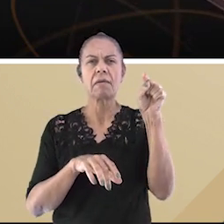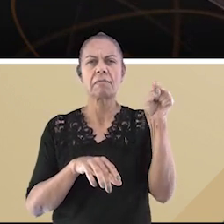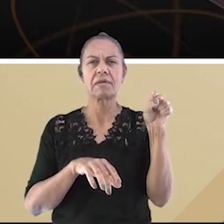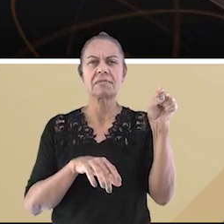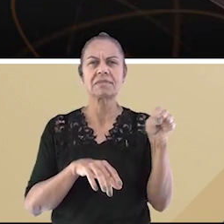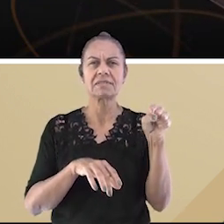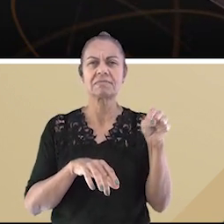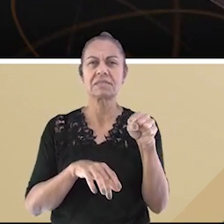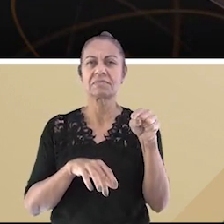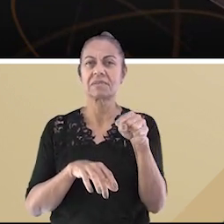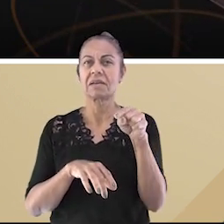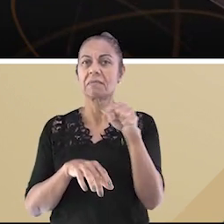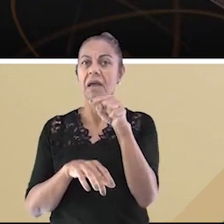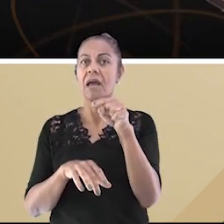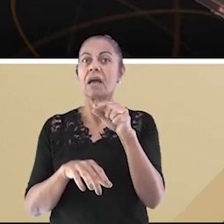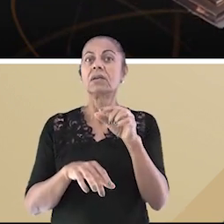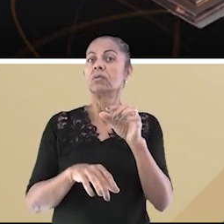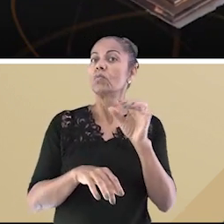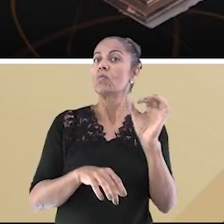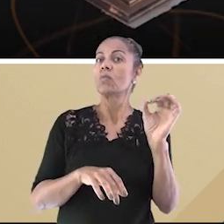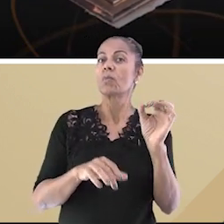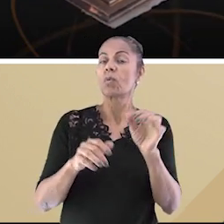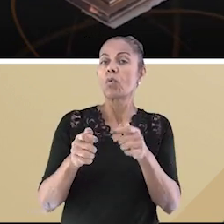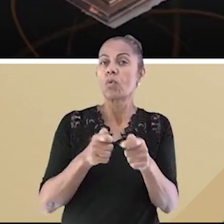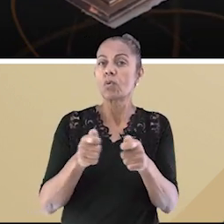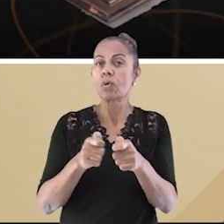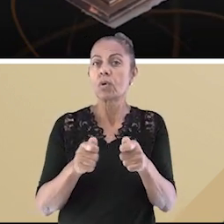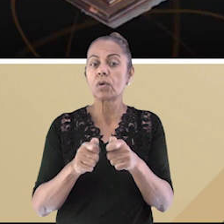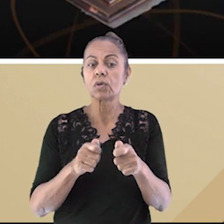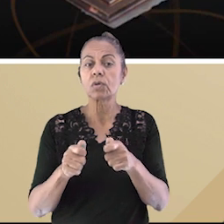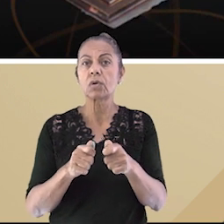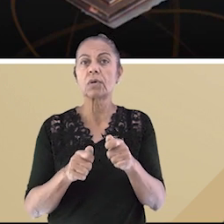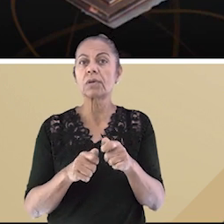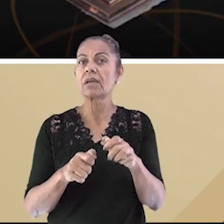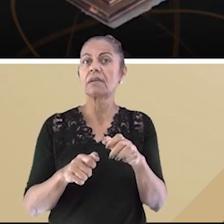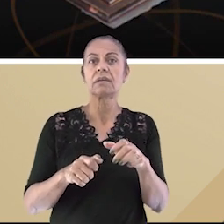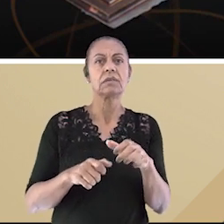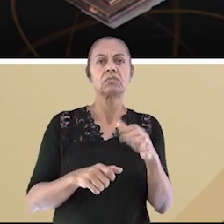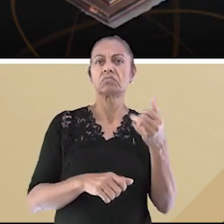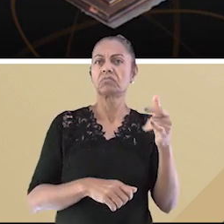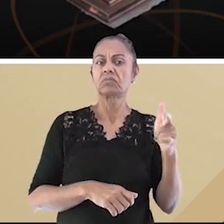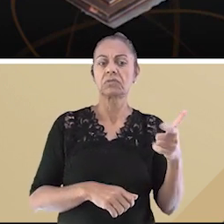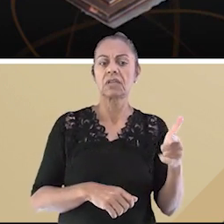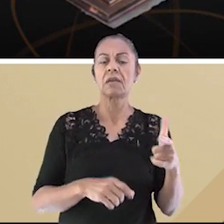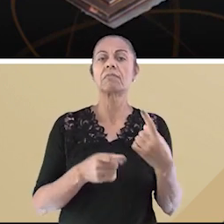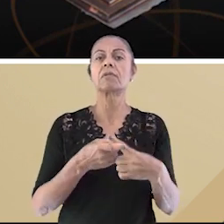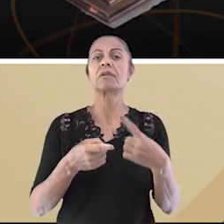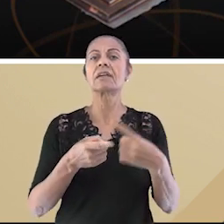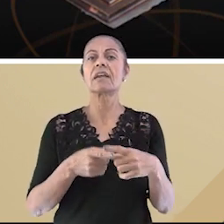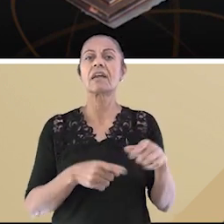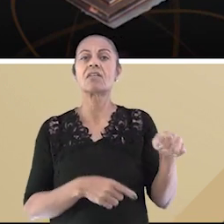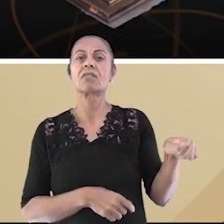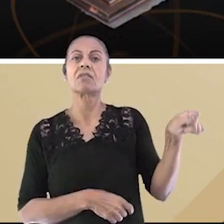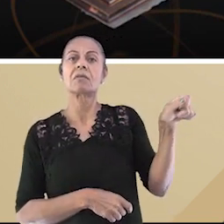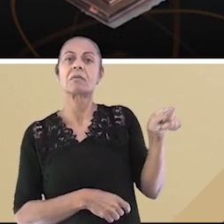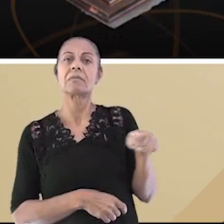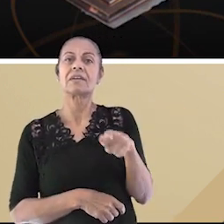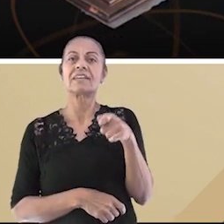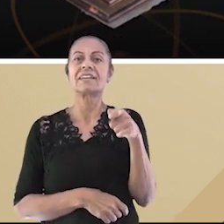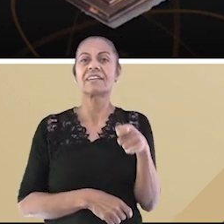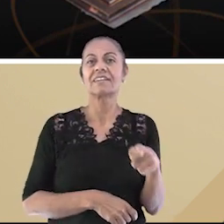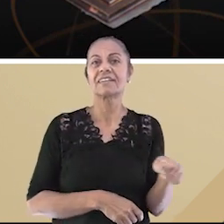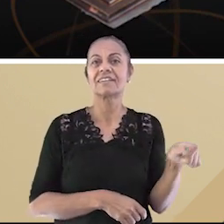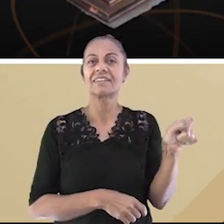completamente mecânico, sem eletricidade. Mas de que forma esses relógios conseguiam manter a frequência do movimento dos